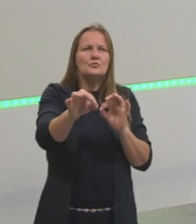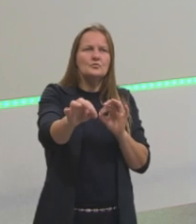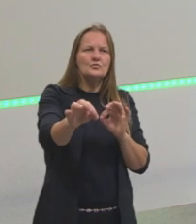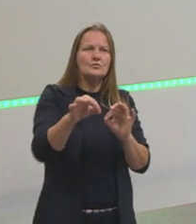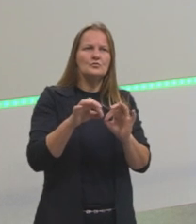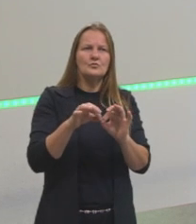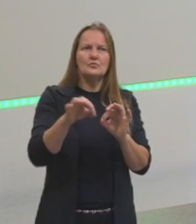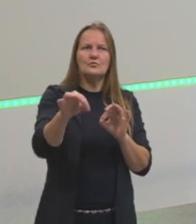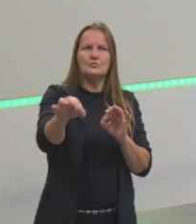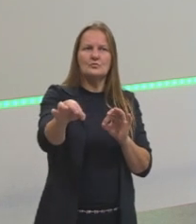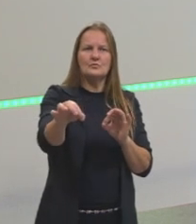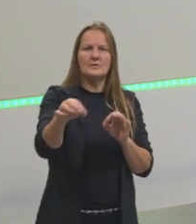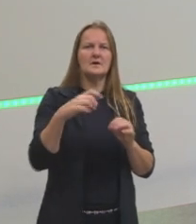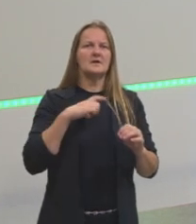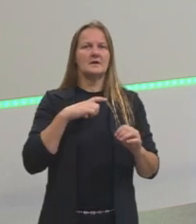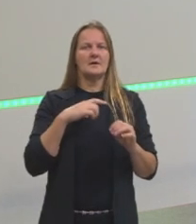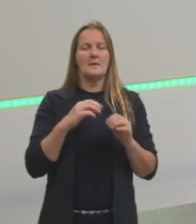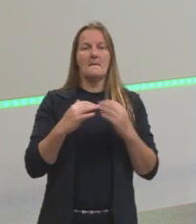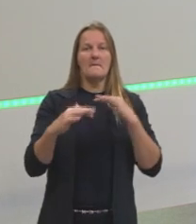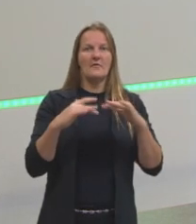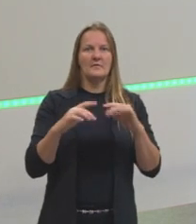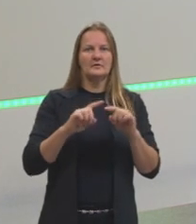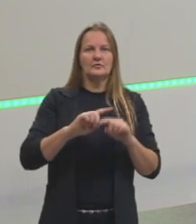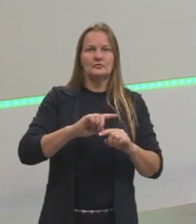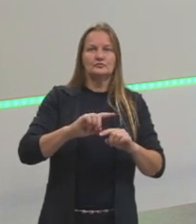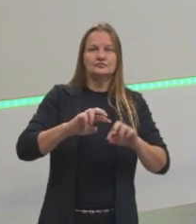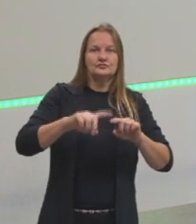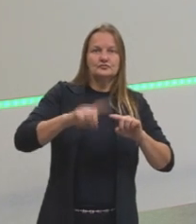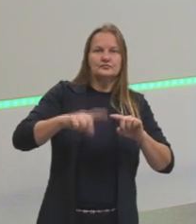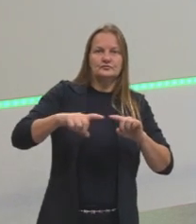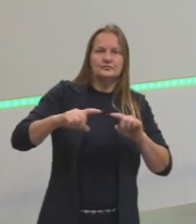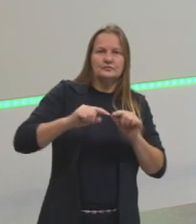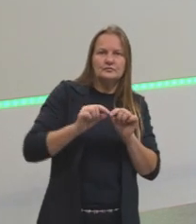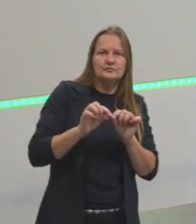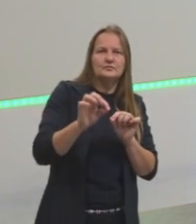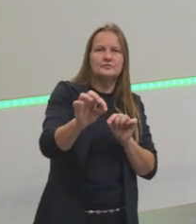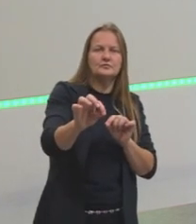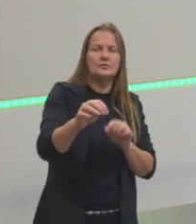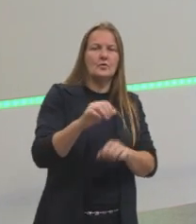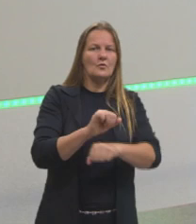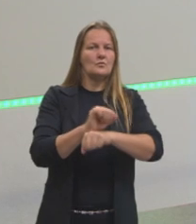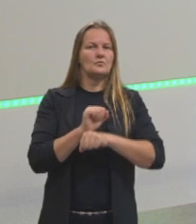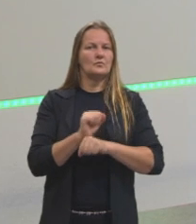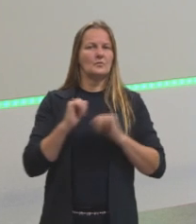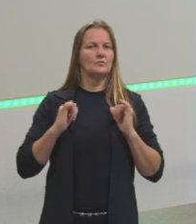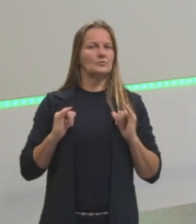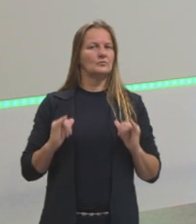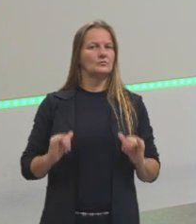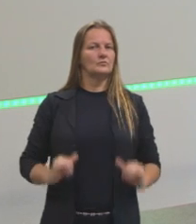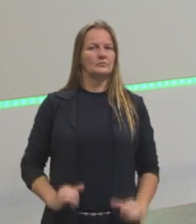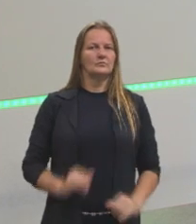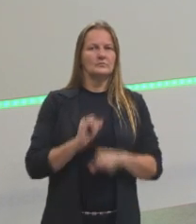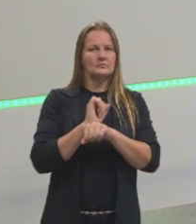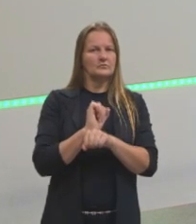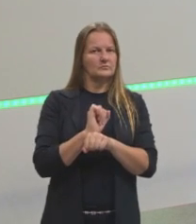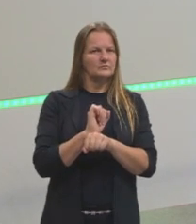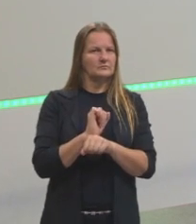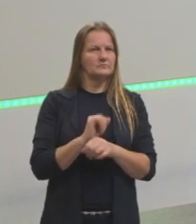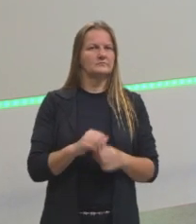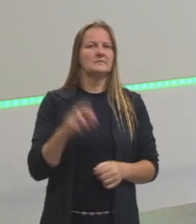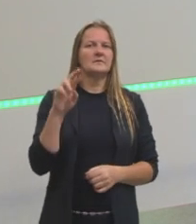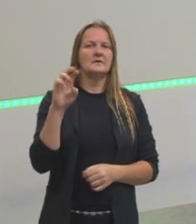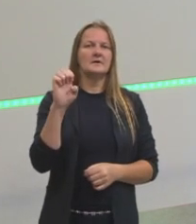ocorra movimento. Senão a gente fala que está em repouso e não em movimento. Certo?